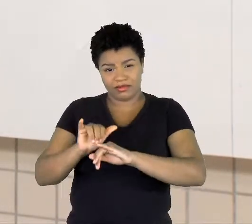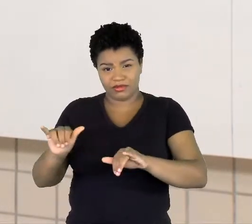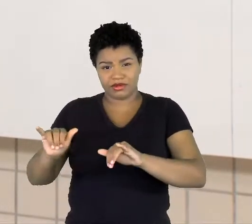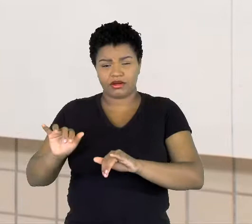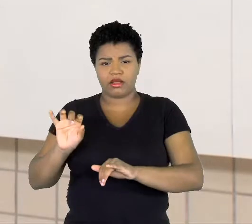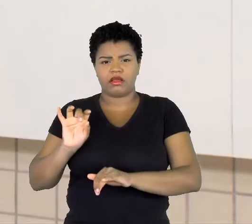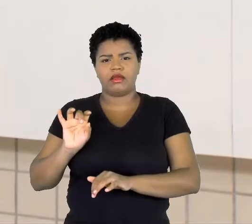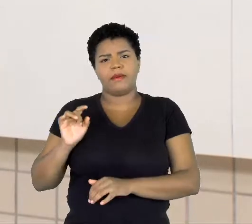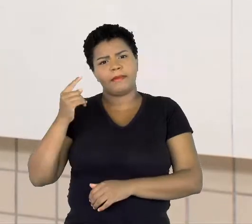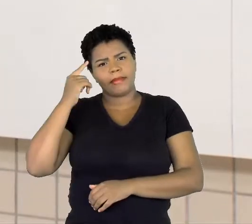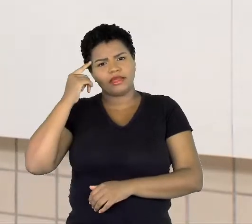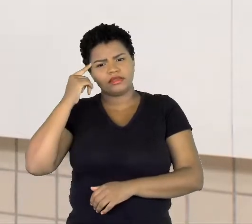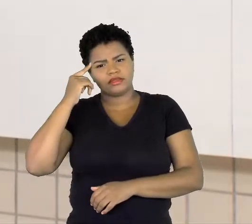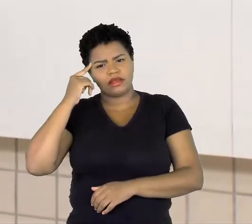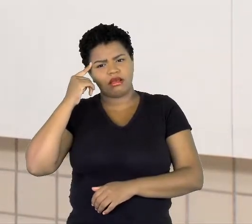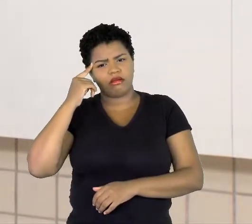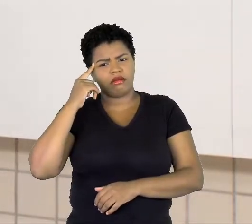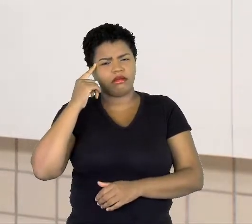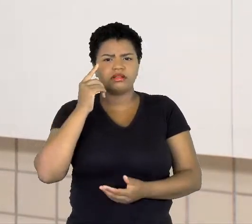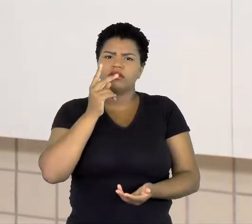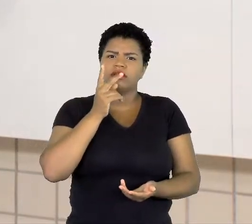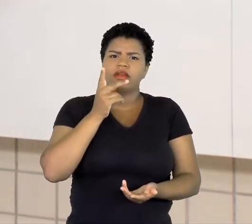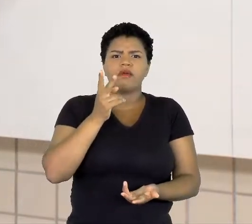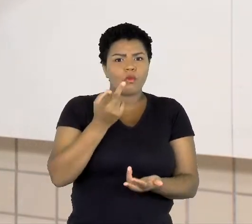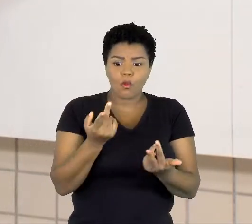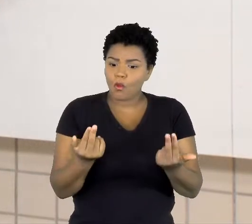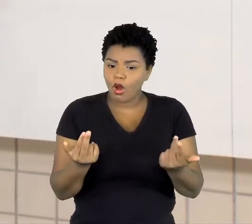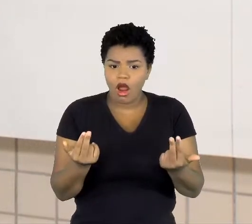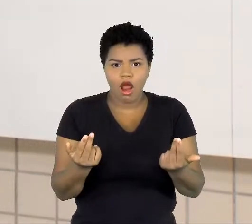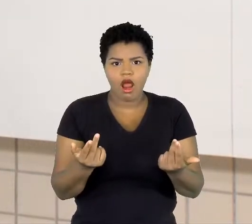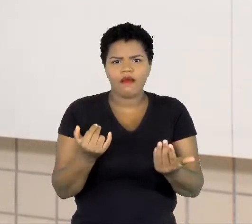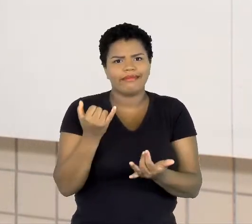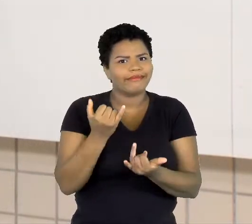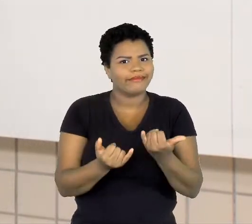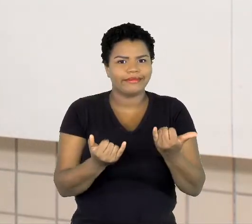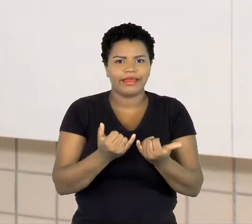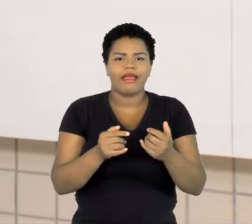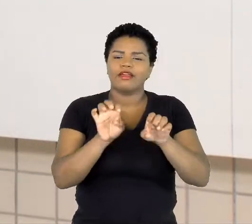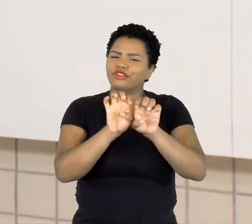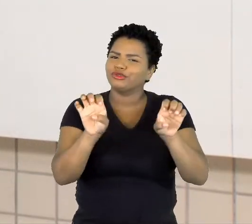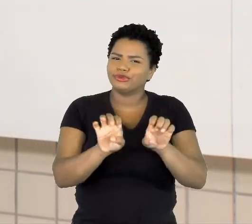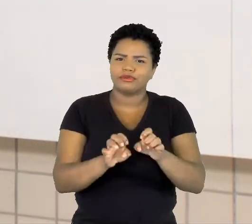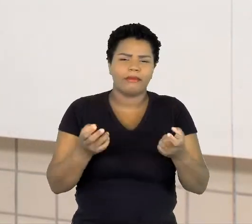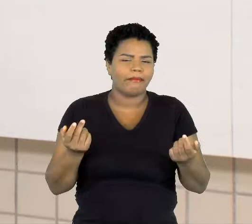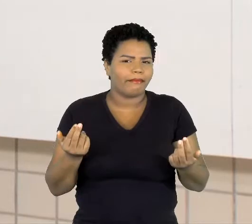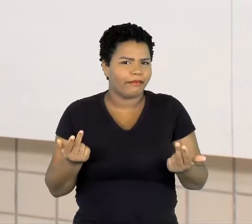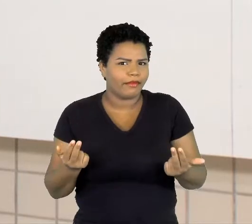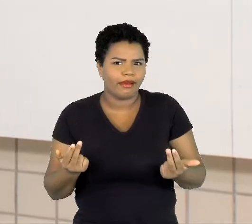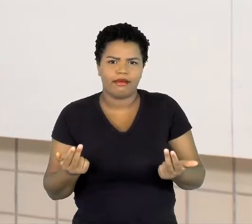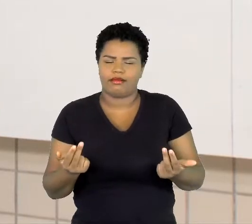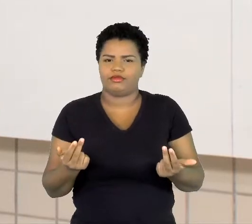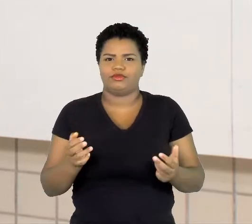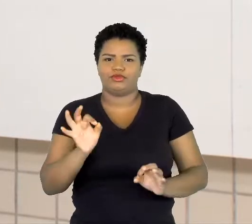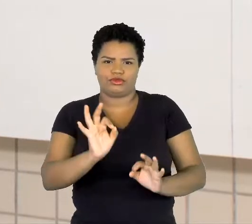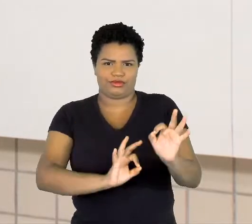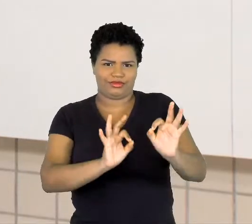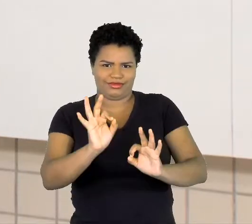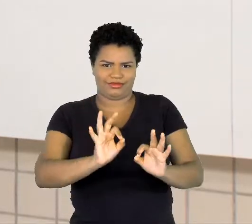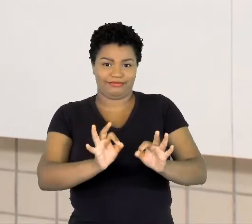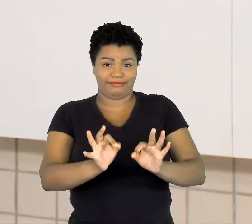mesmo que a propaganda. Elas se identificam muito, elas têm a mesma estrutura de montagem, certo?